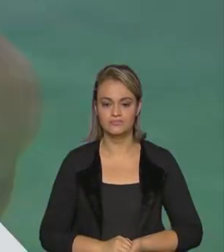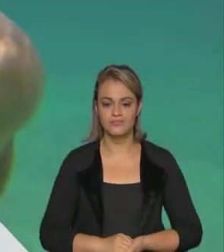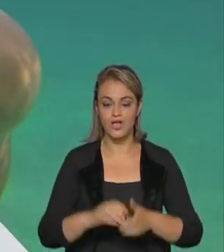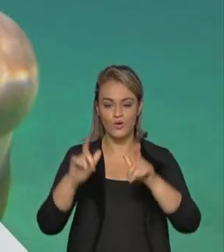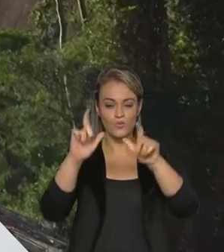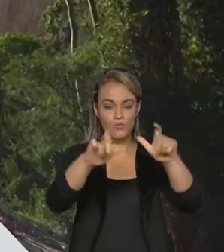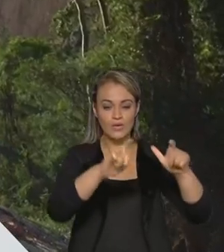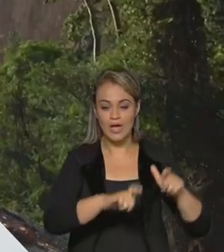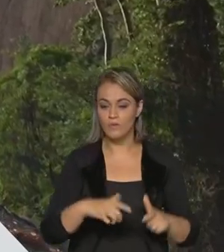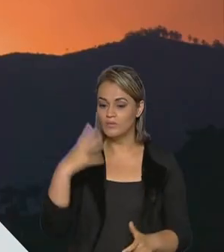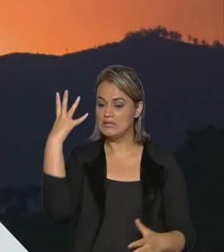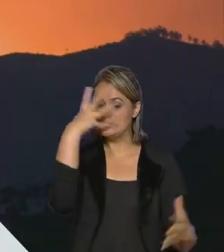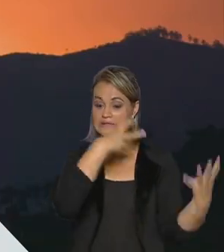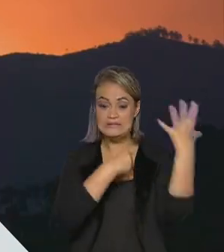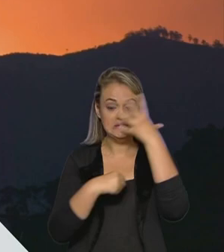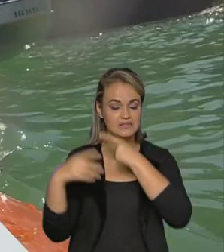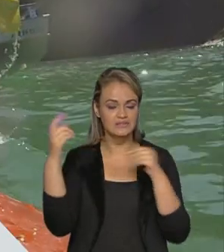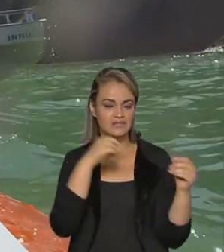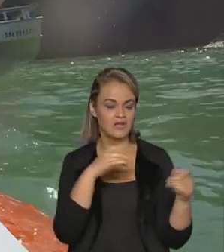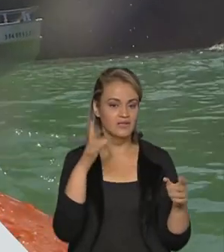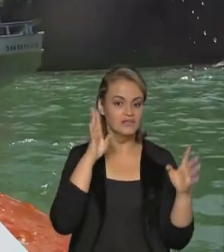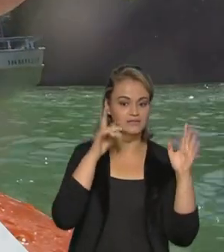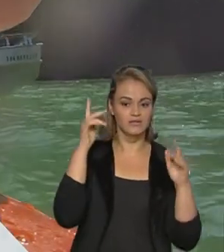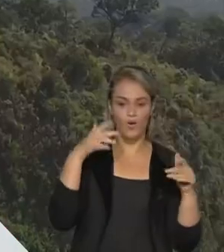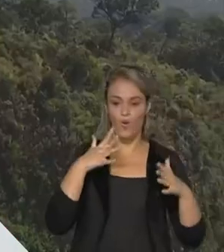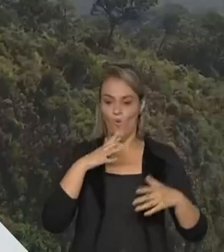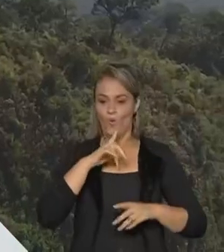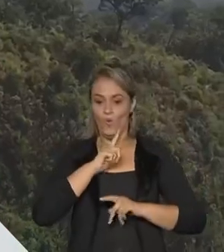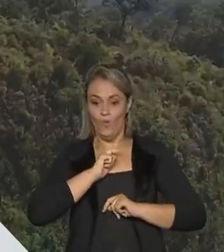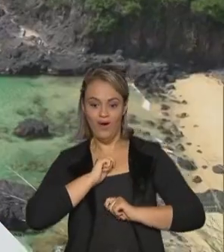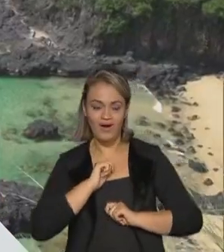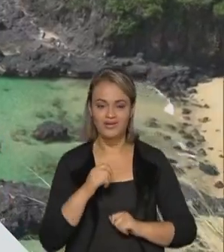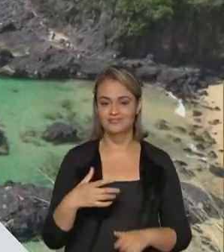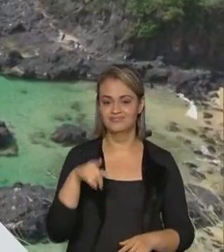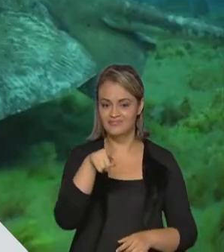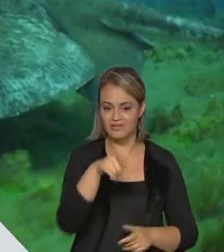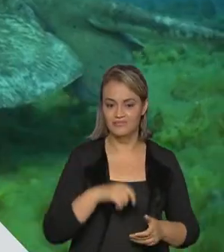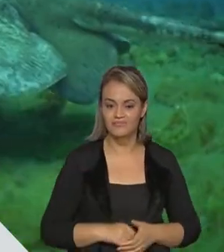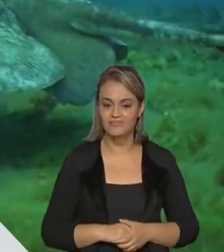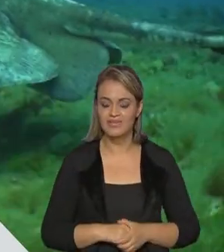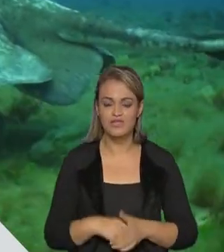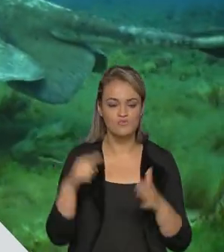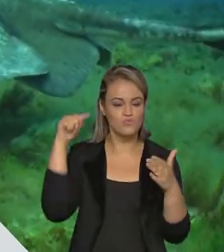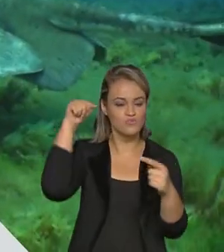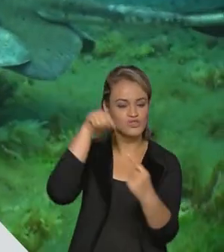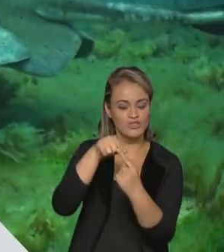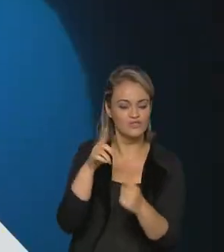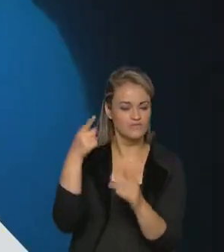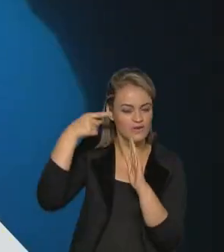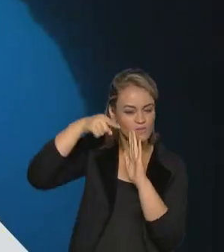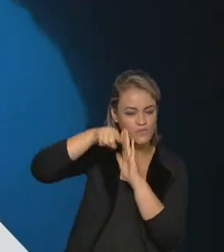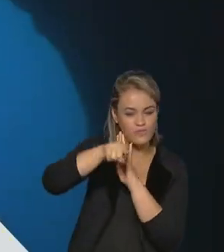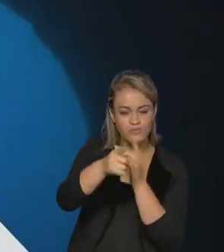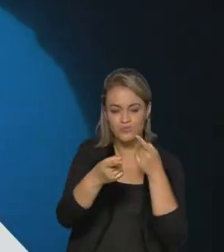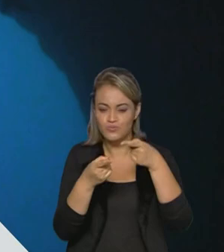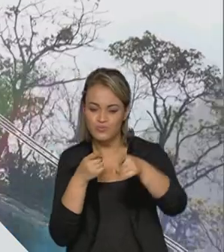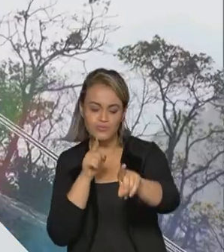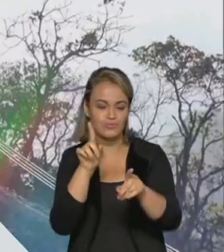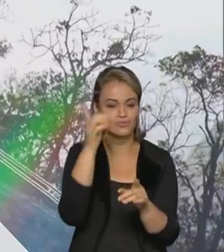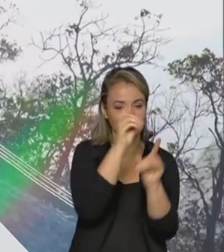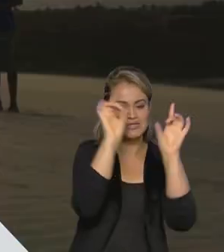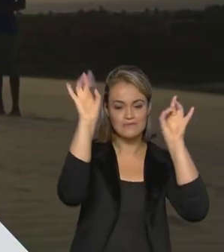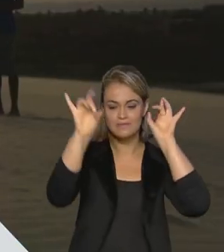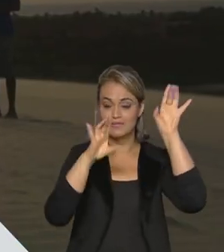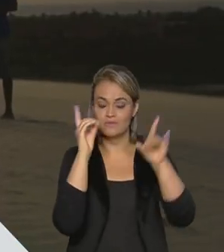Lugares incríveis e aventuras de tirar o fôlego. Nosso objetivo é chegar aos pontos mais especiais do Brasil.